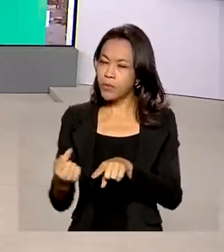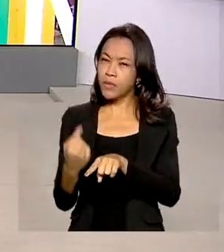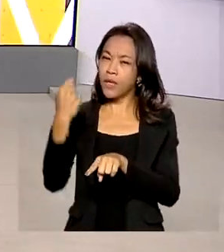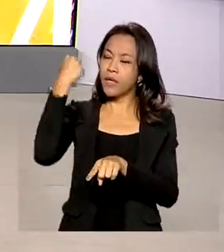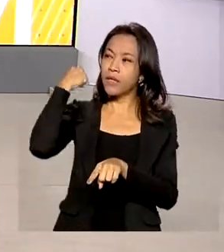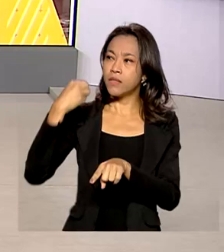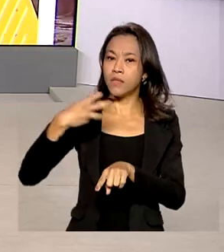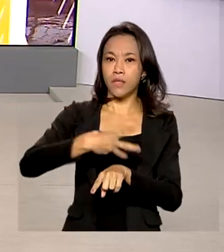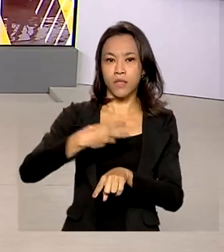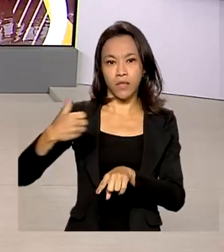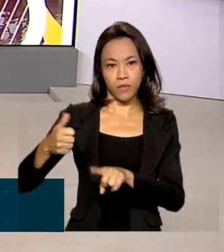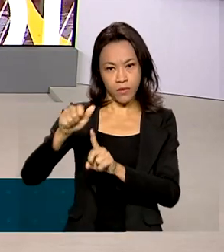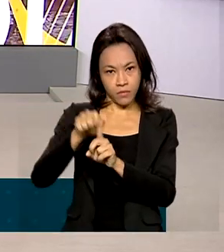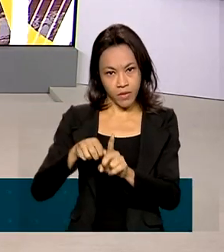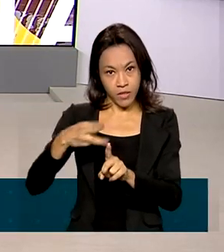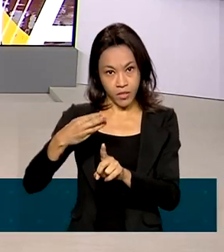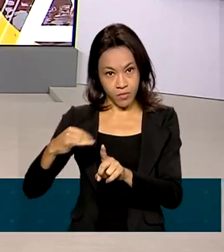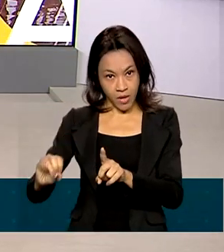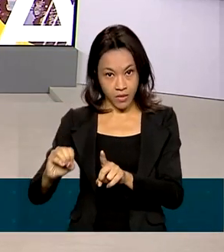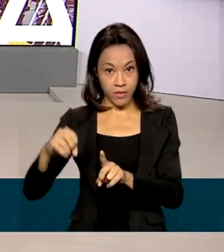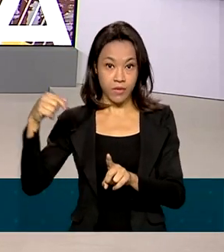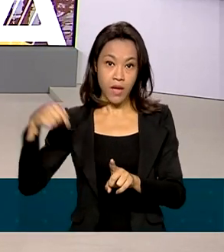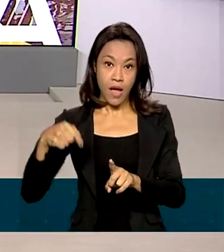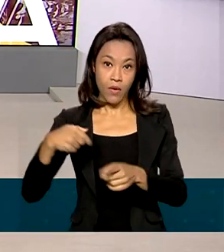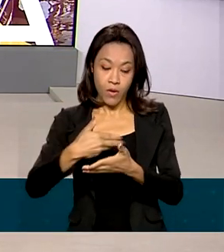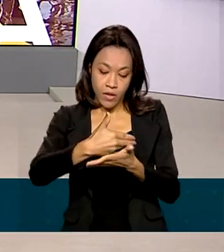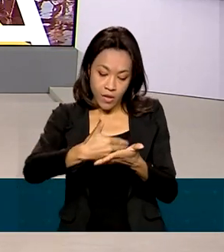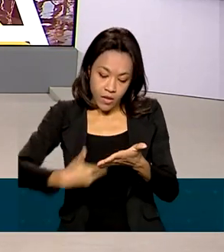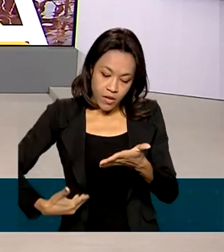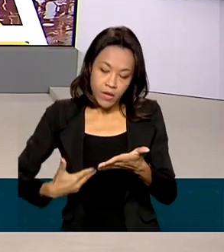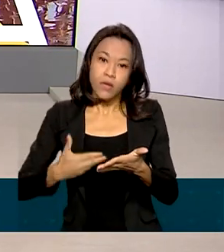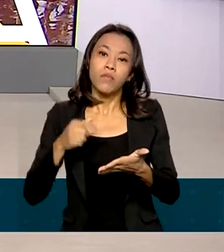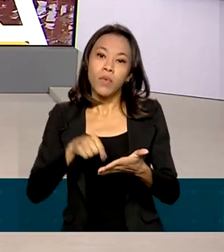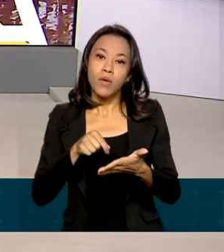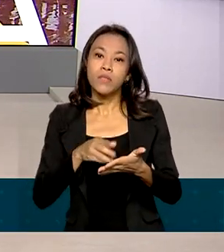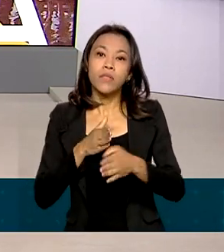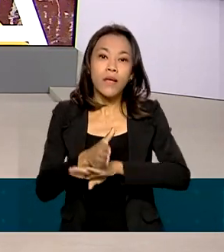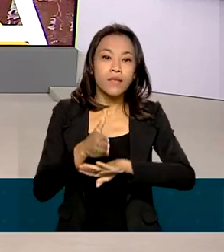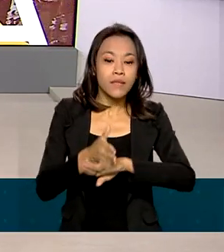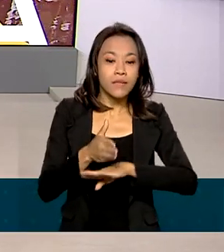de março do ano passado. As bulas atualizadas da vacina podem ser acessadas no site que aparece aí na tela.